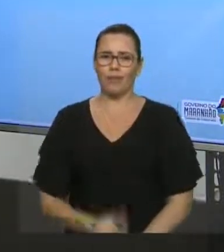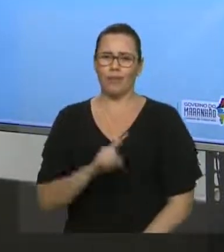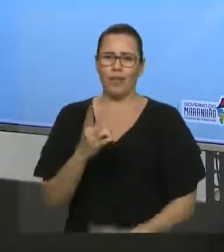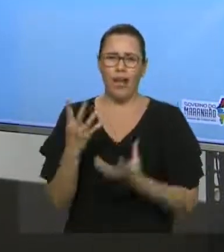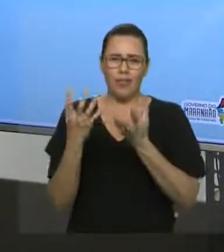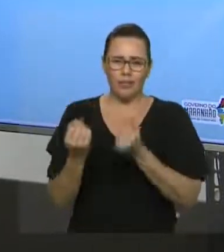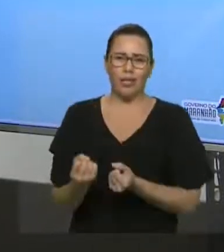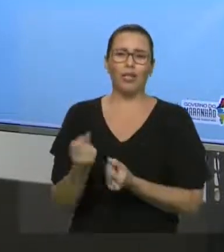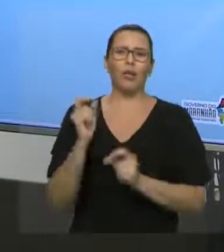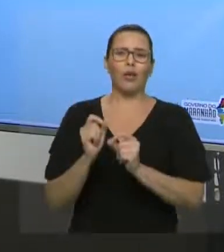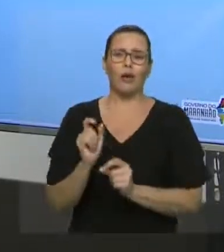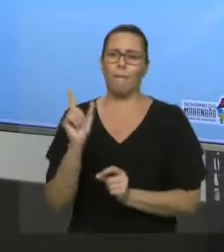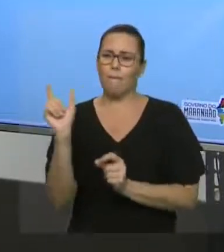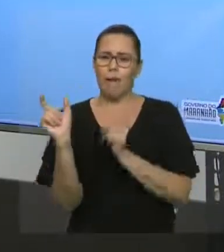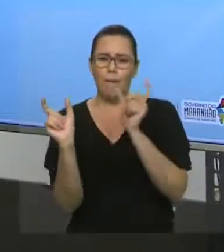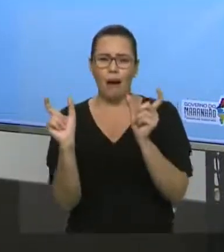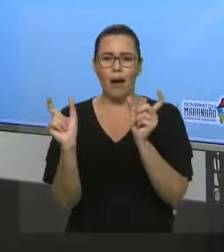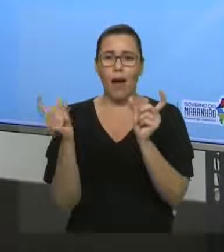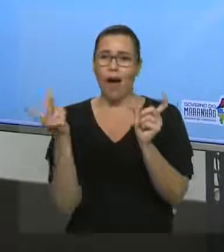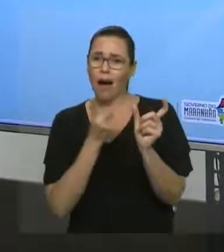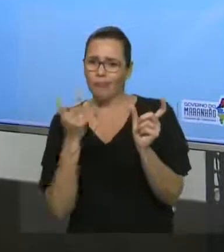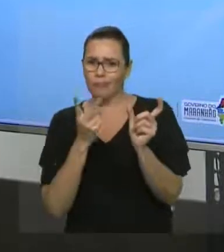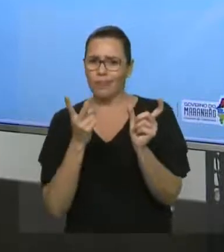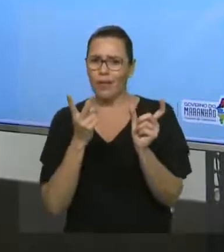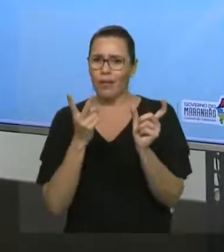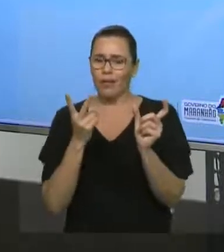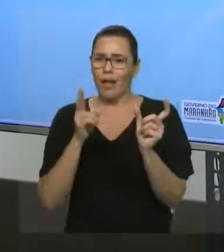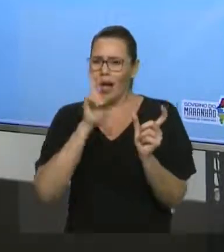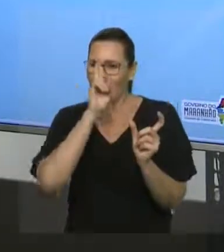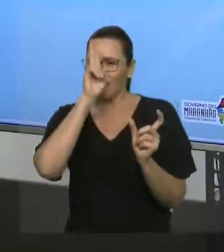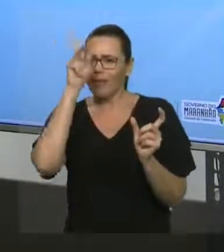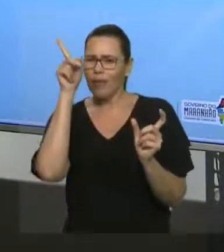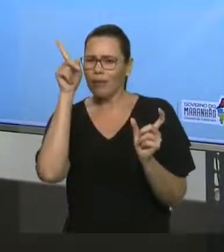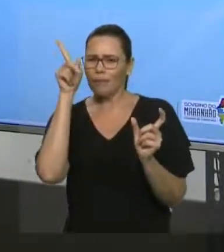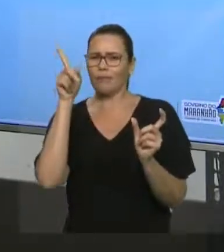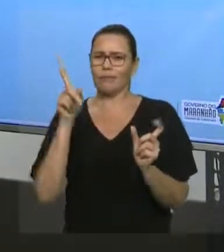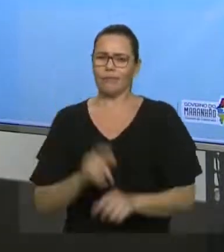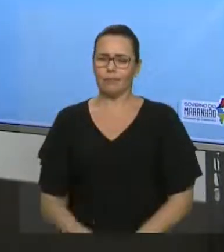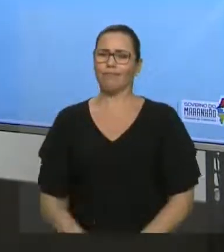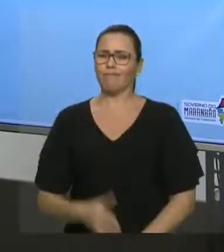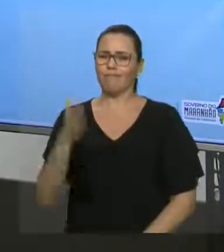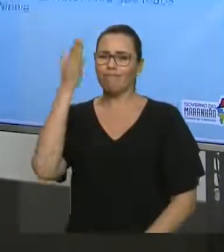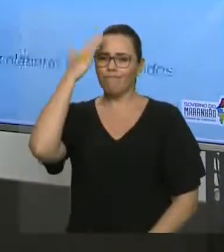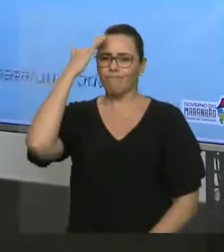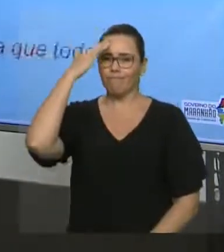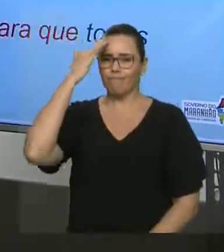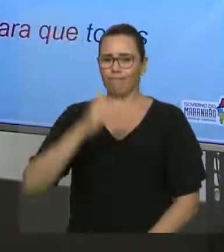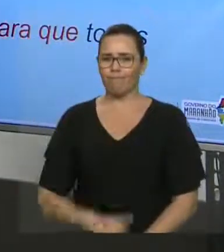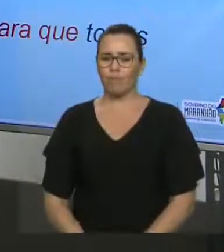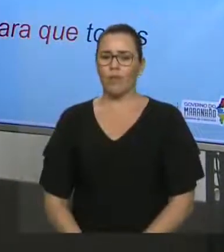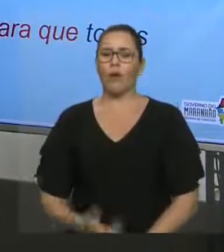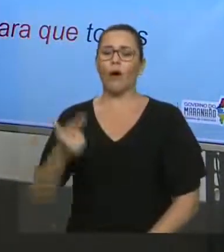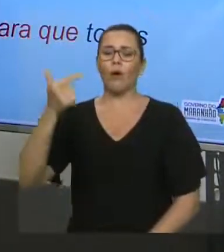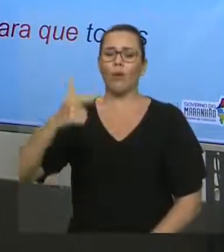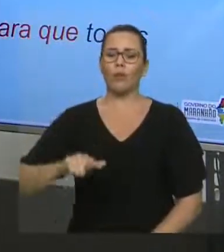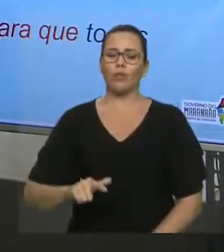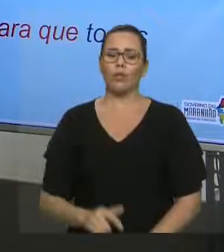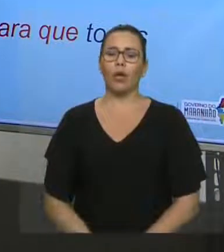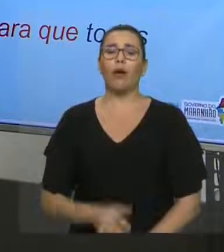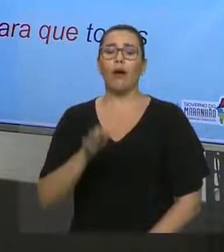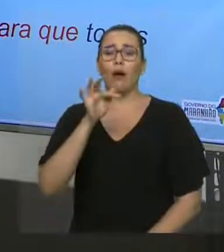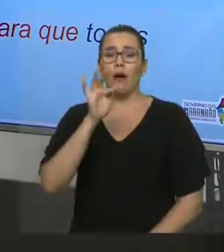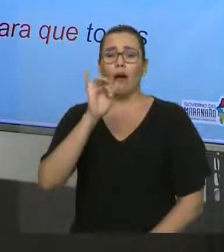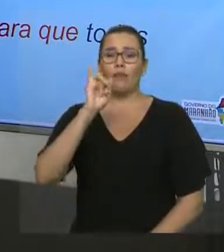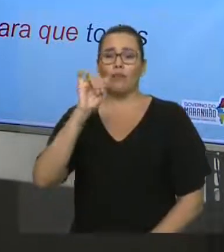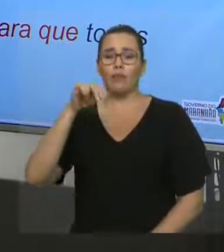de duas ideias contrárias. Está aí a ideia de concessão. E mais uma, está aqui a ideia de finalidade, nós também vimos lá. Olha